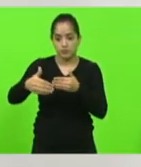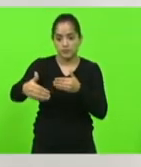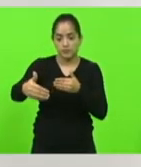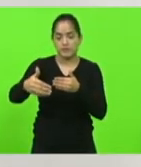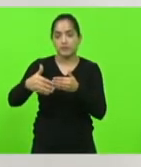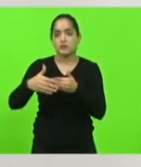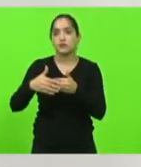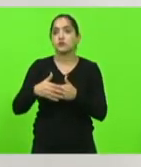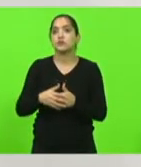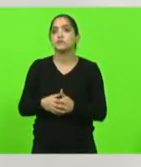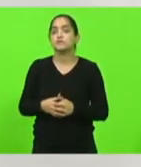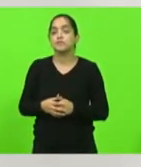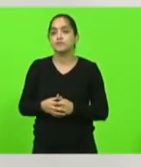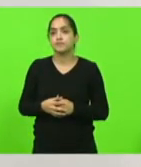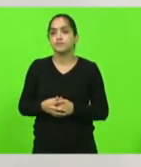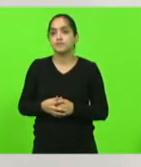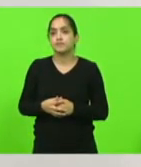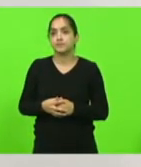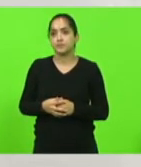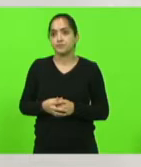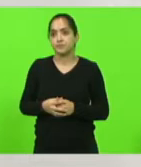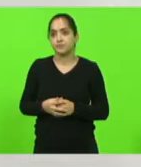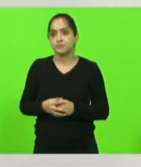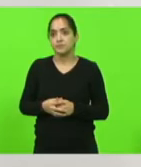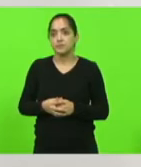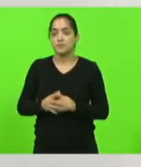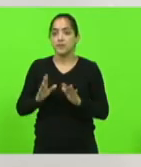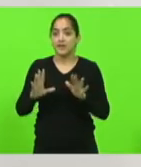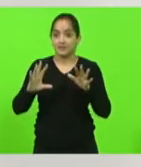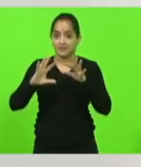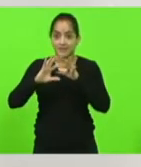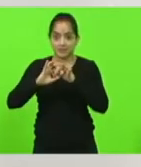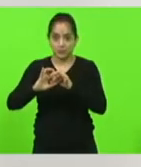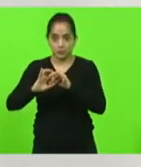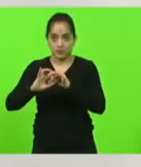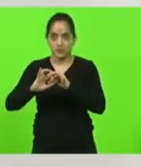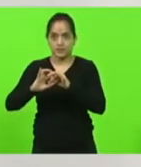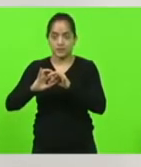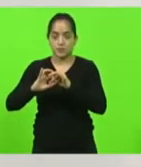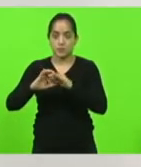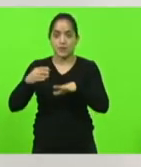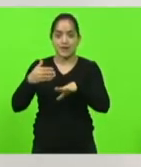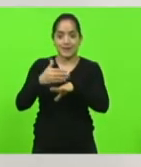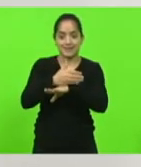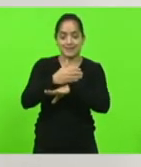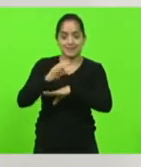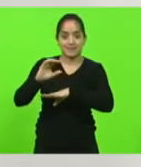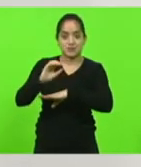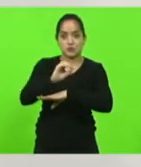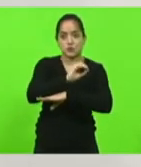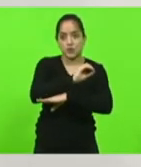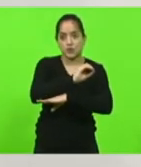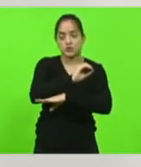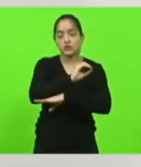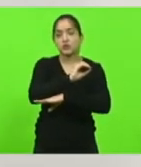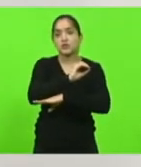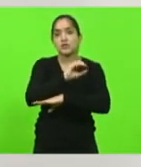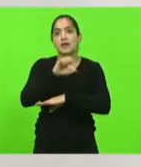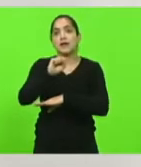porque aí nós temos a conexão desse acesso oeste com a